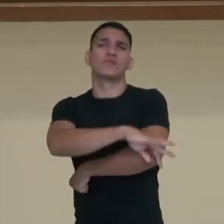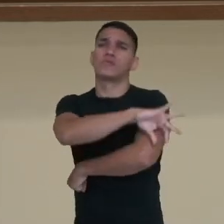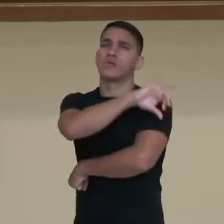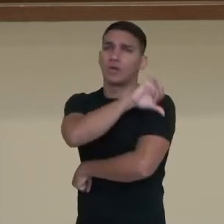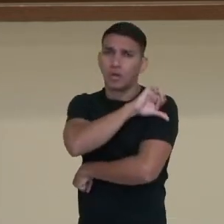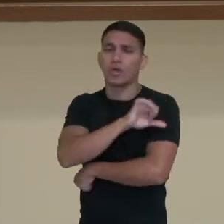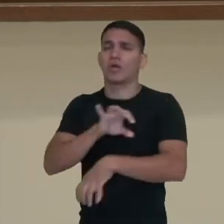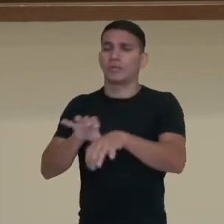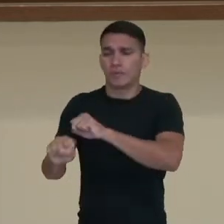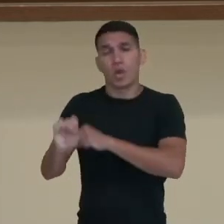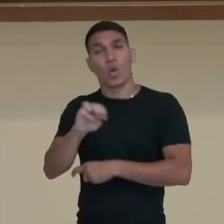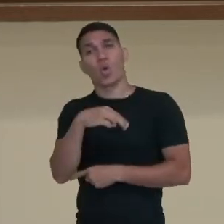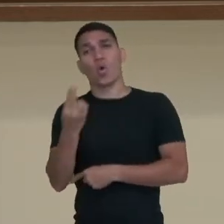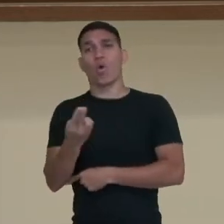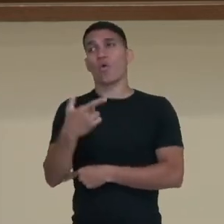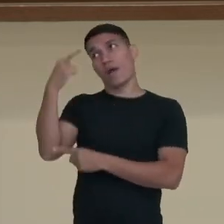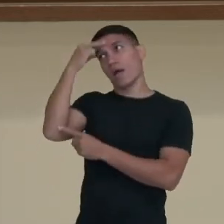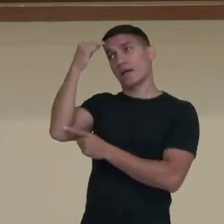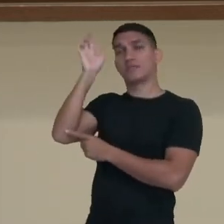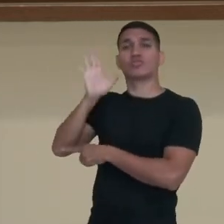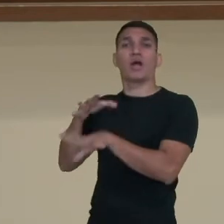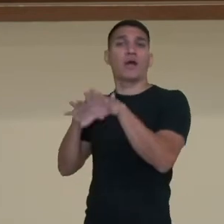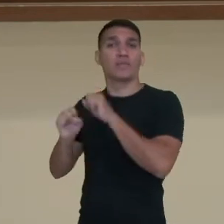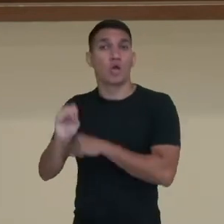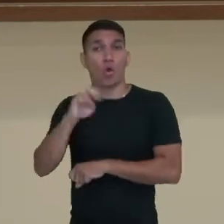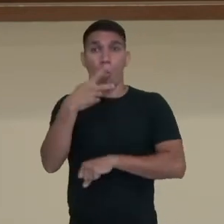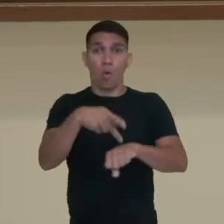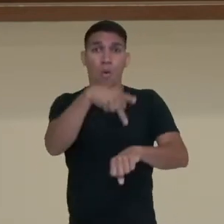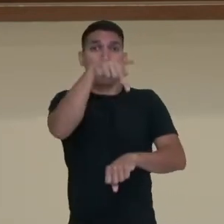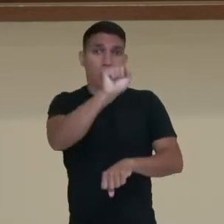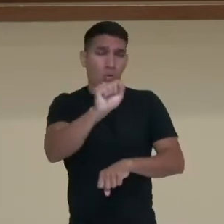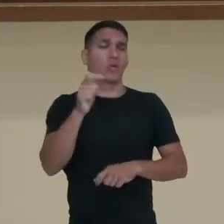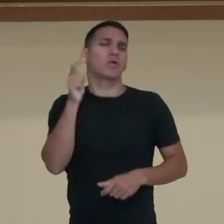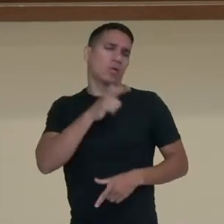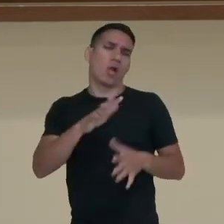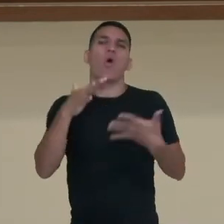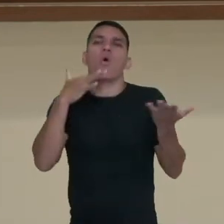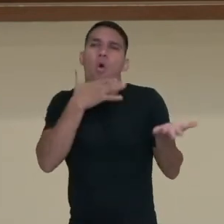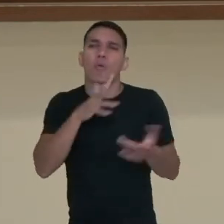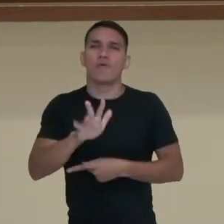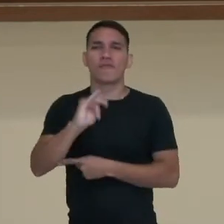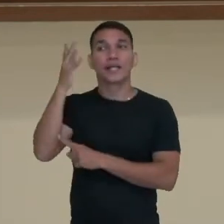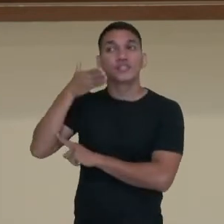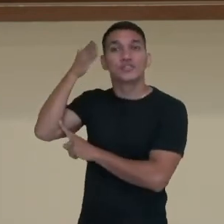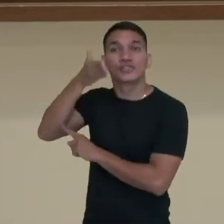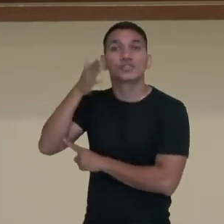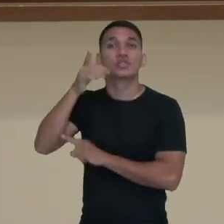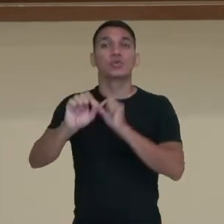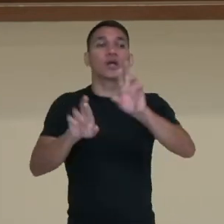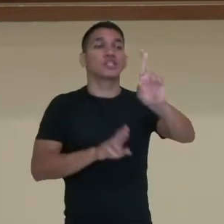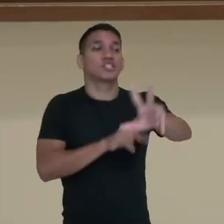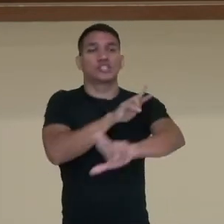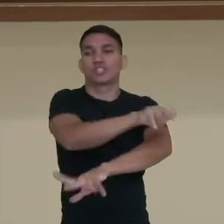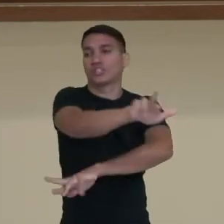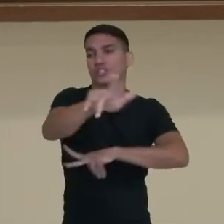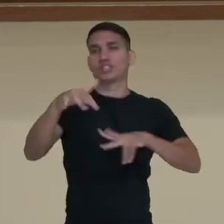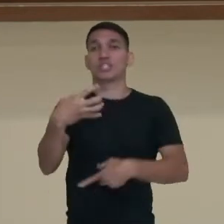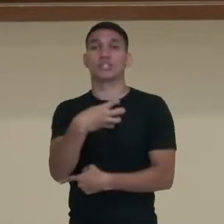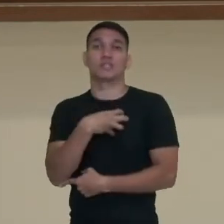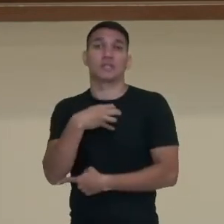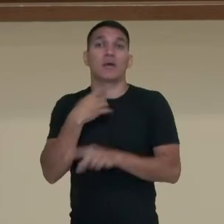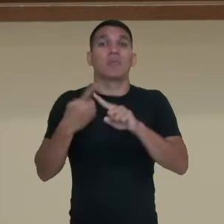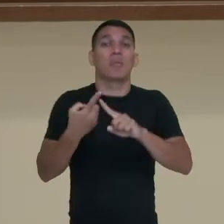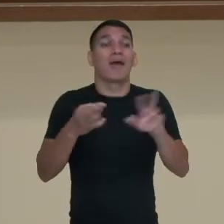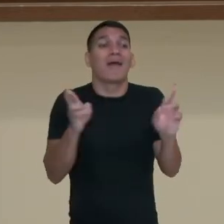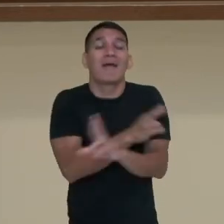de graduação, ensino superior, né? Ou até uma pós-graduação, obviamente, o discurso dela vai ser diferenciado, né? Ela